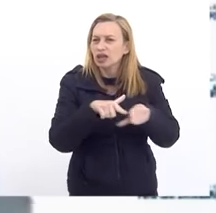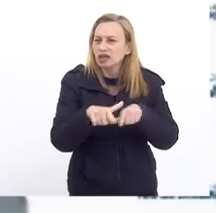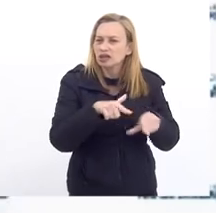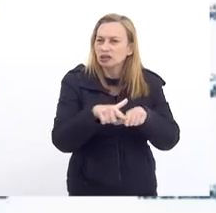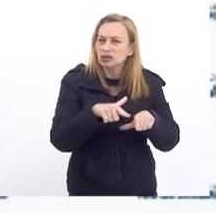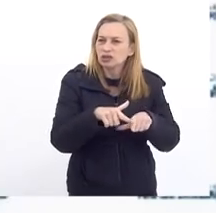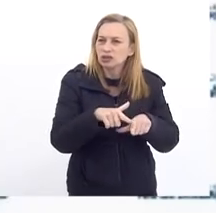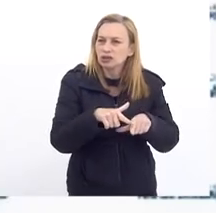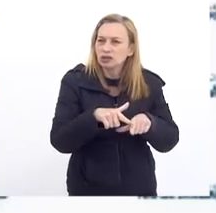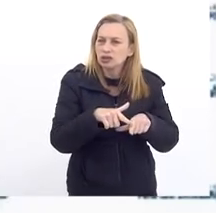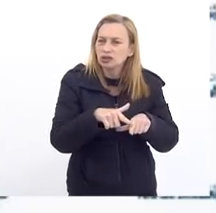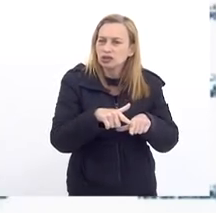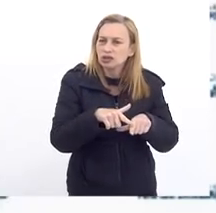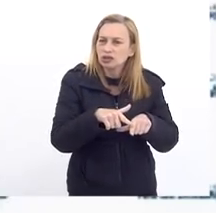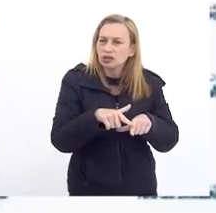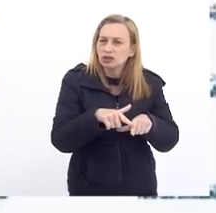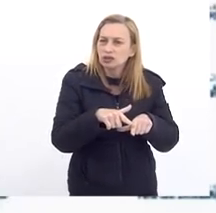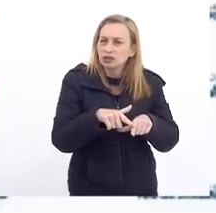Com muita